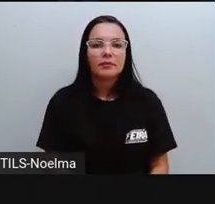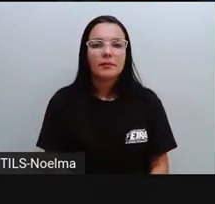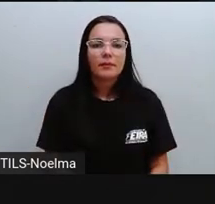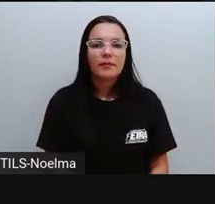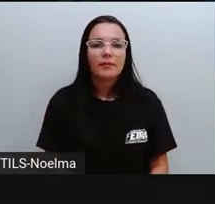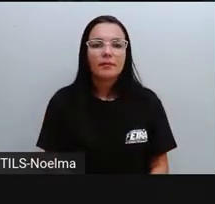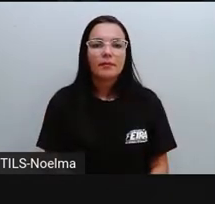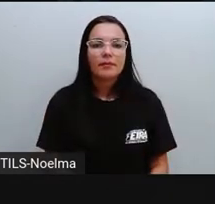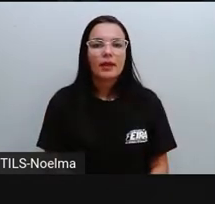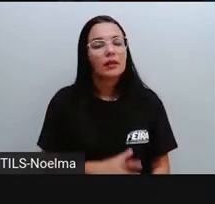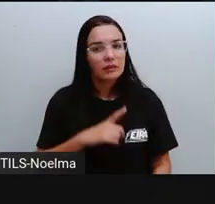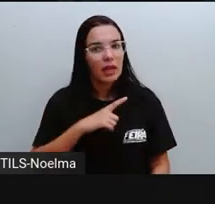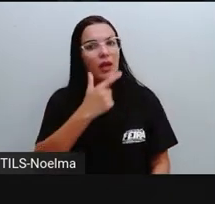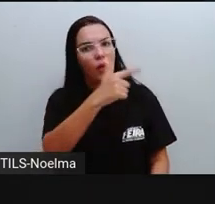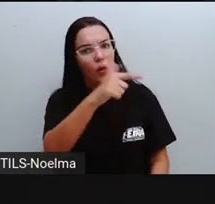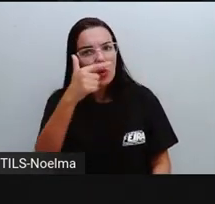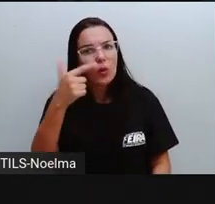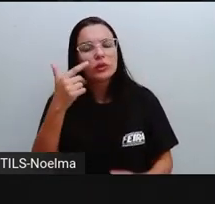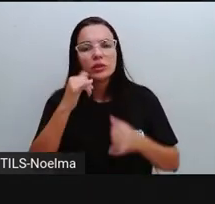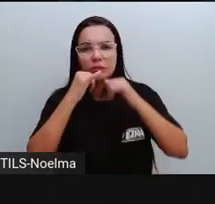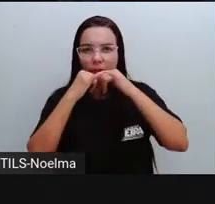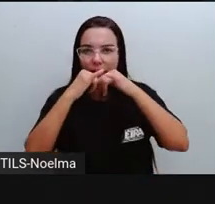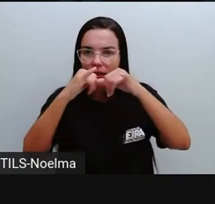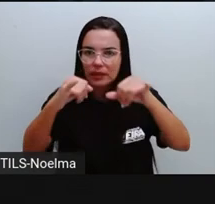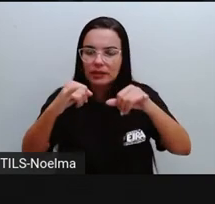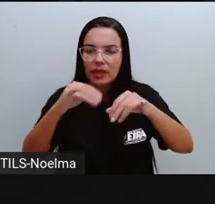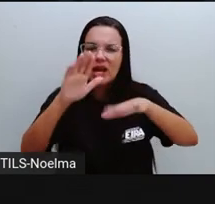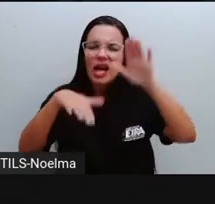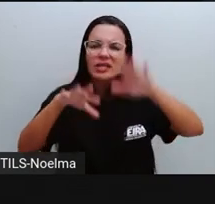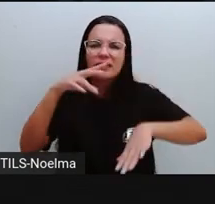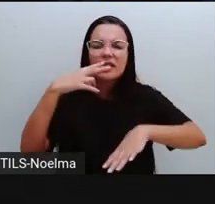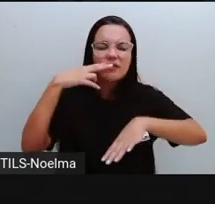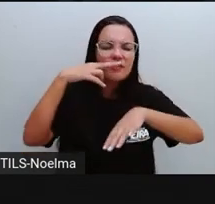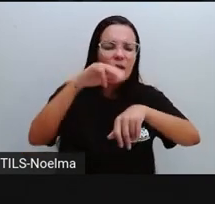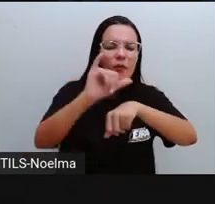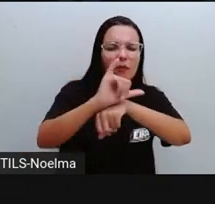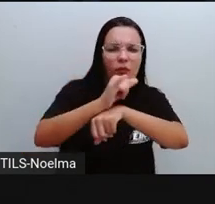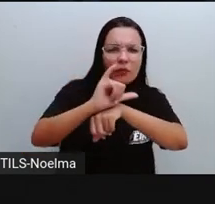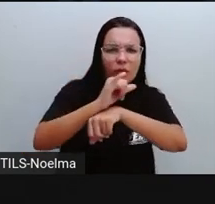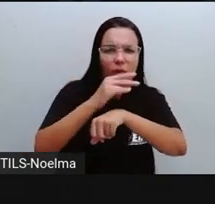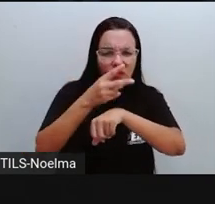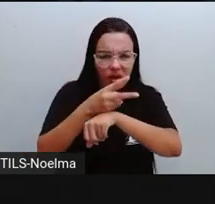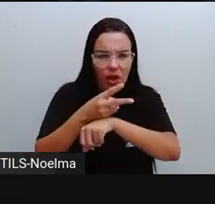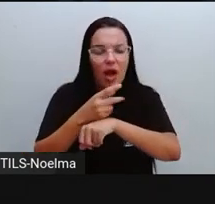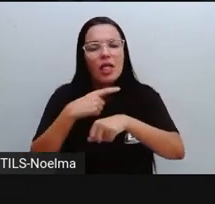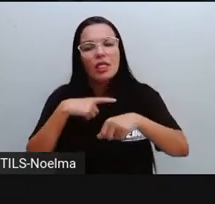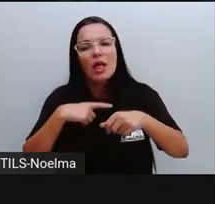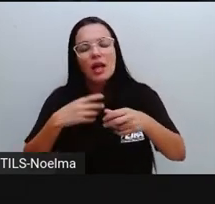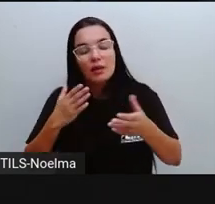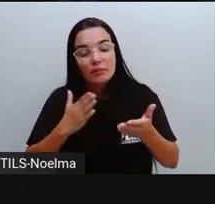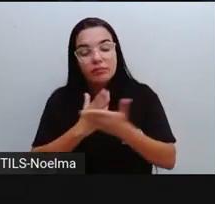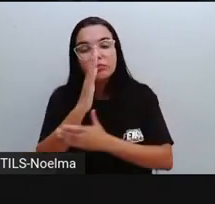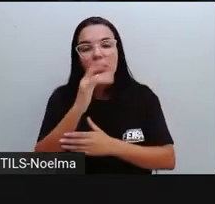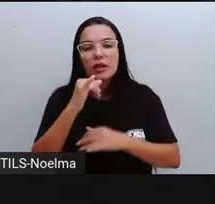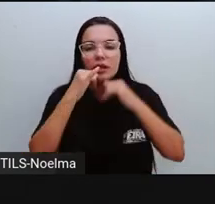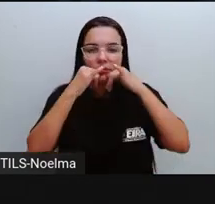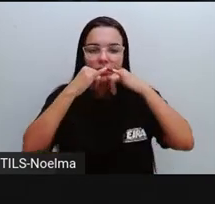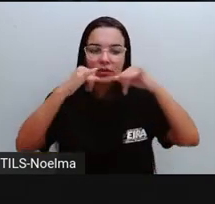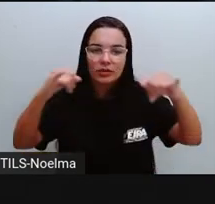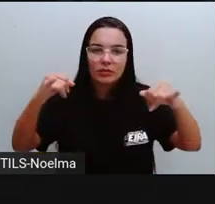iFood. Mas existem outros que, às vezes, a gente tá assistindo um vídeo e entra o anúncio, né? Então, a gente vê muito texto